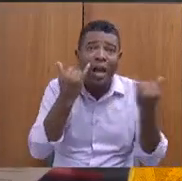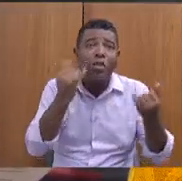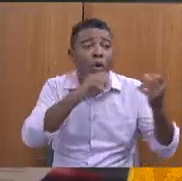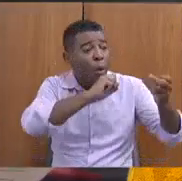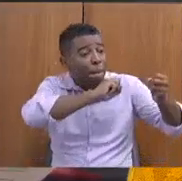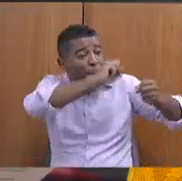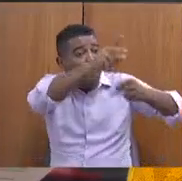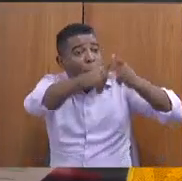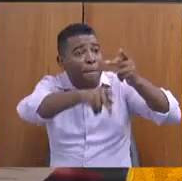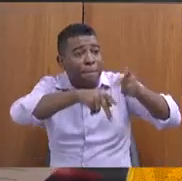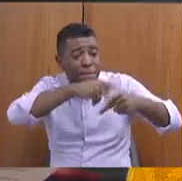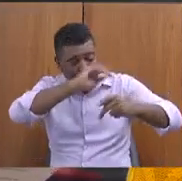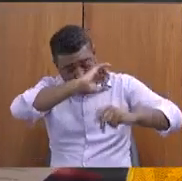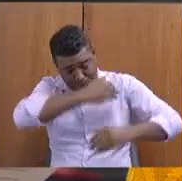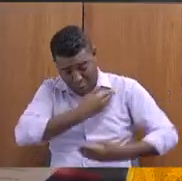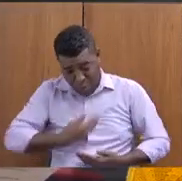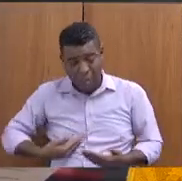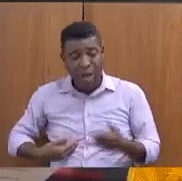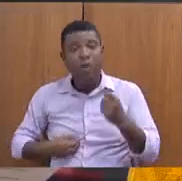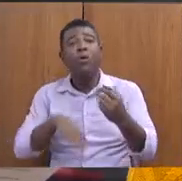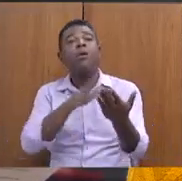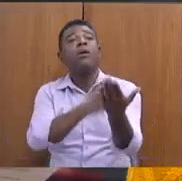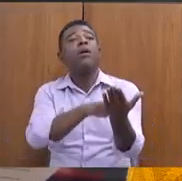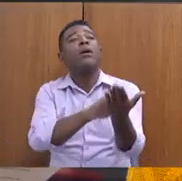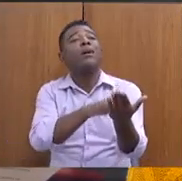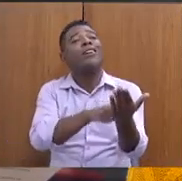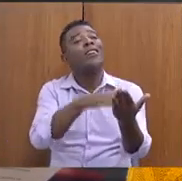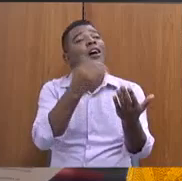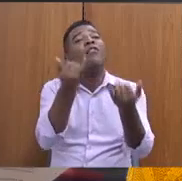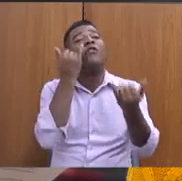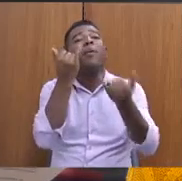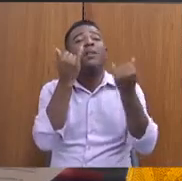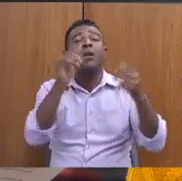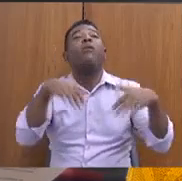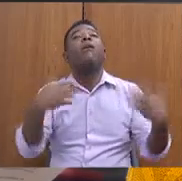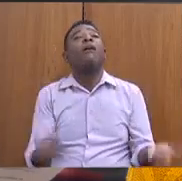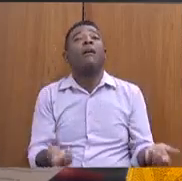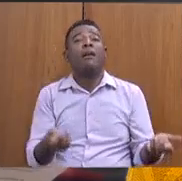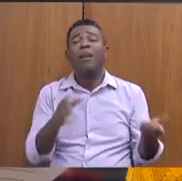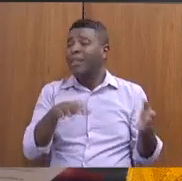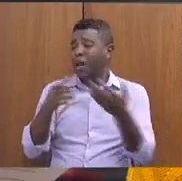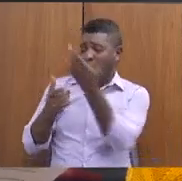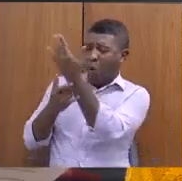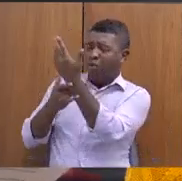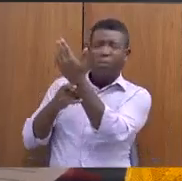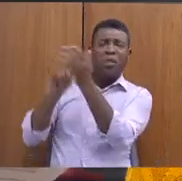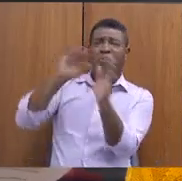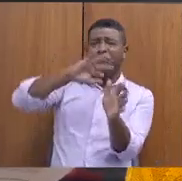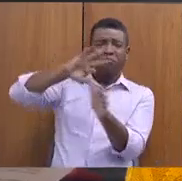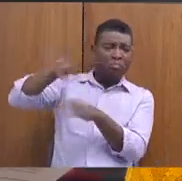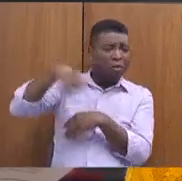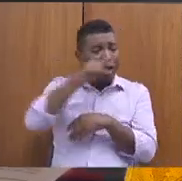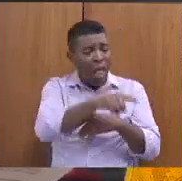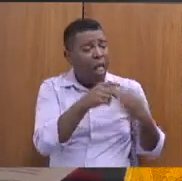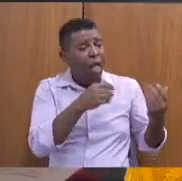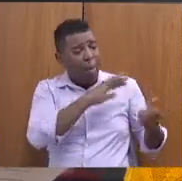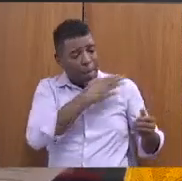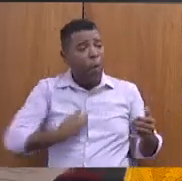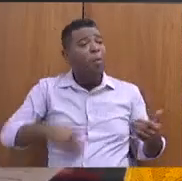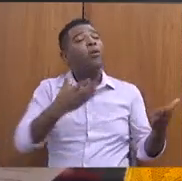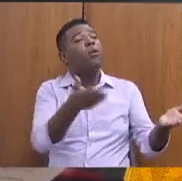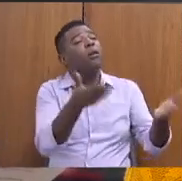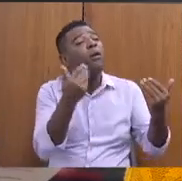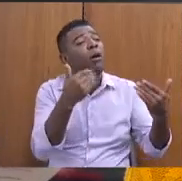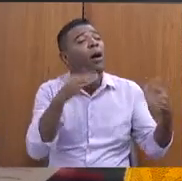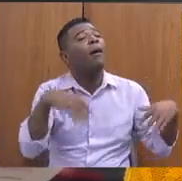população e a de rua, para que a gente consiga construir políticas em especial de garantia do acesso aos direitos que já estão